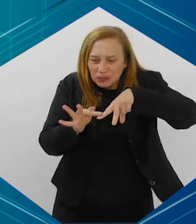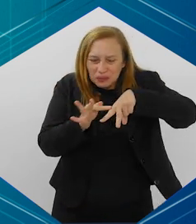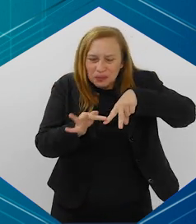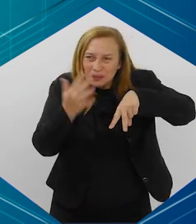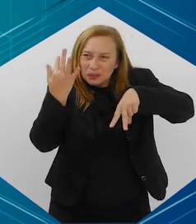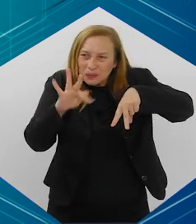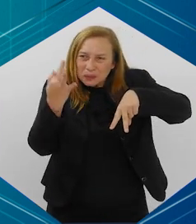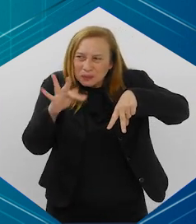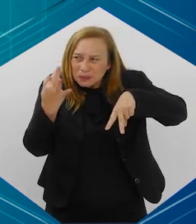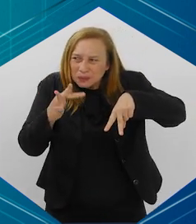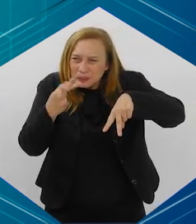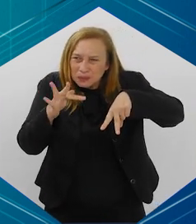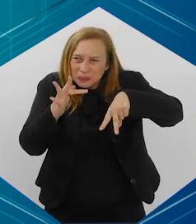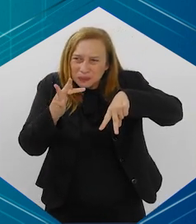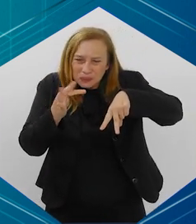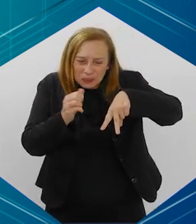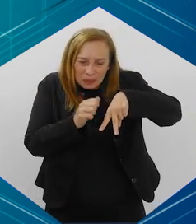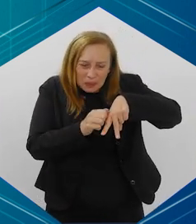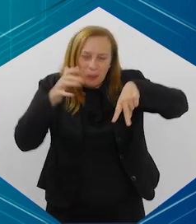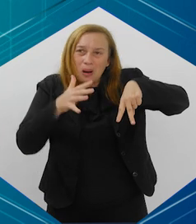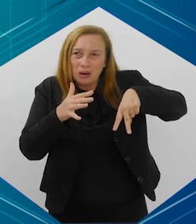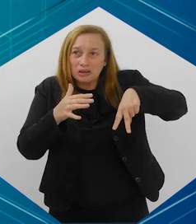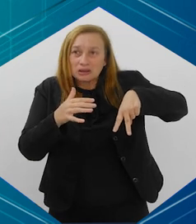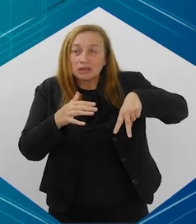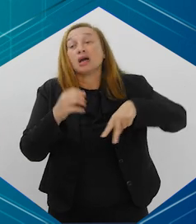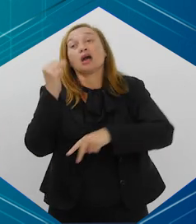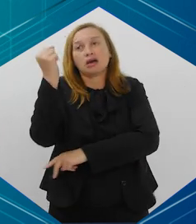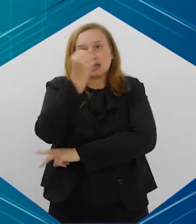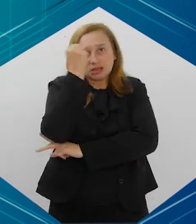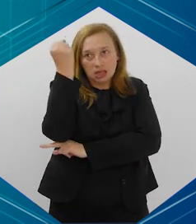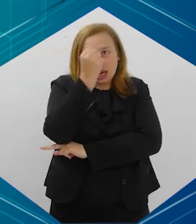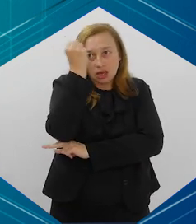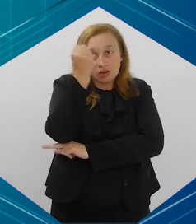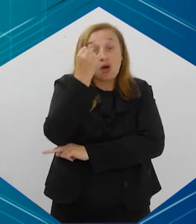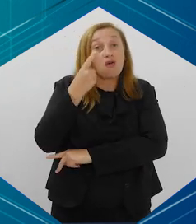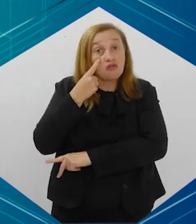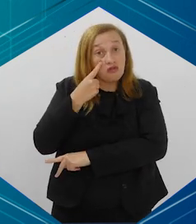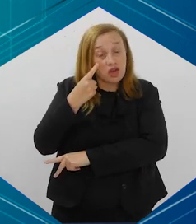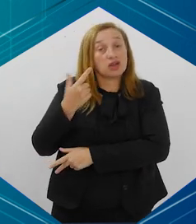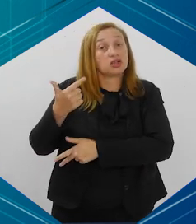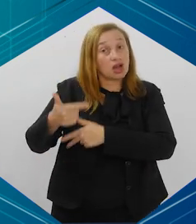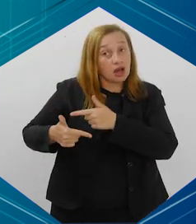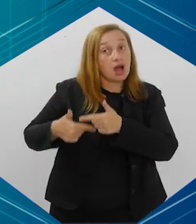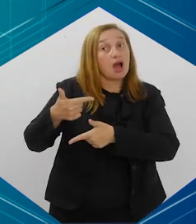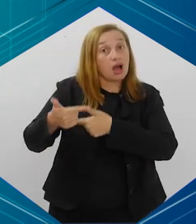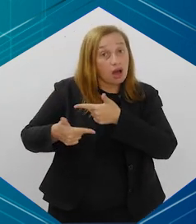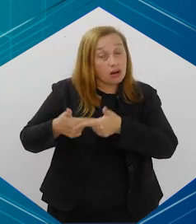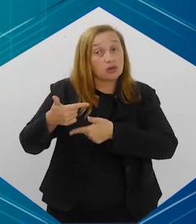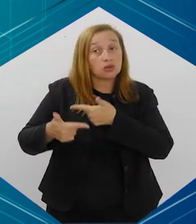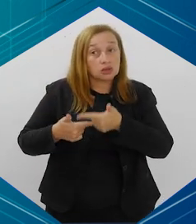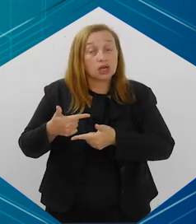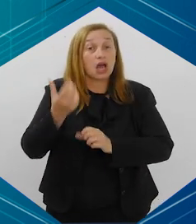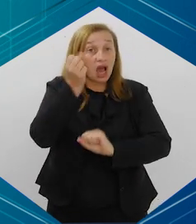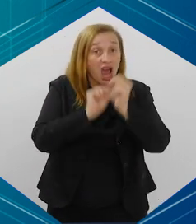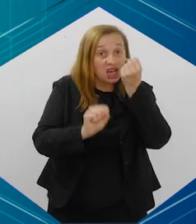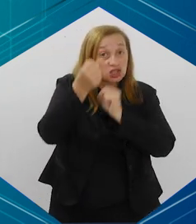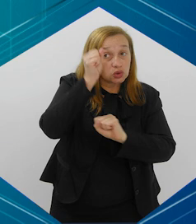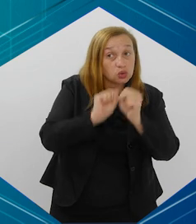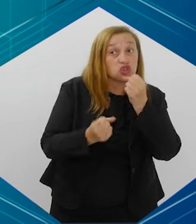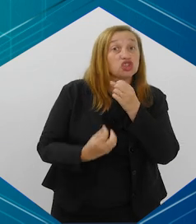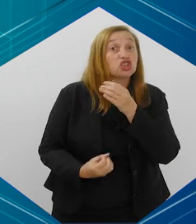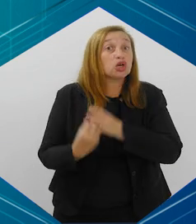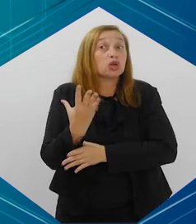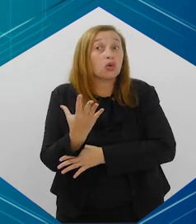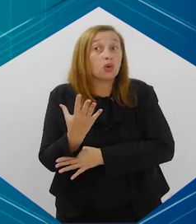causando feridas e lesões muito graves. Olha que coisa maluca que nós inventamos, né? Que a indústria inventou